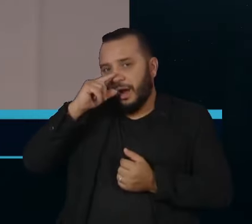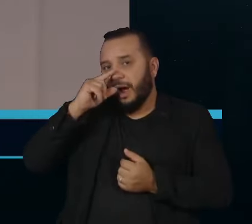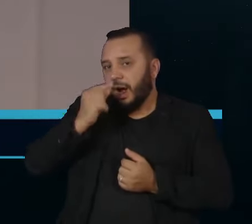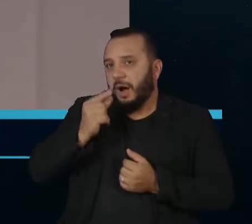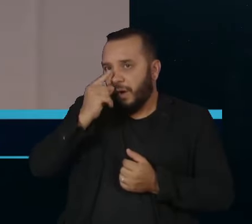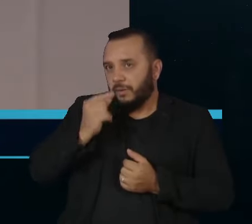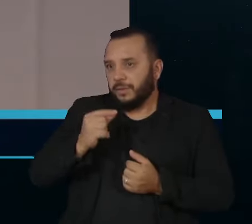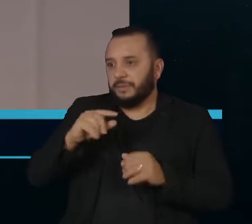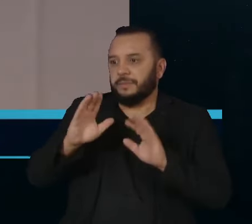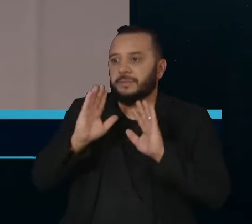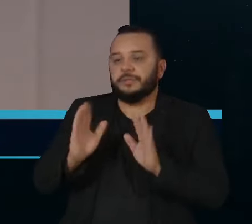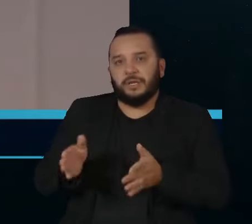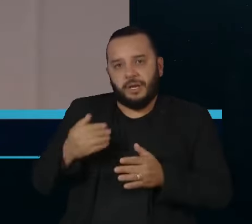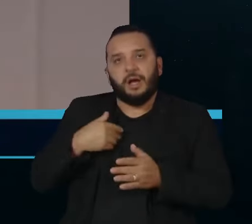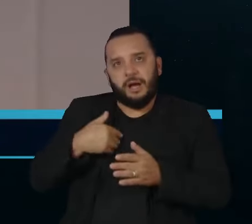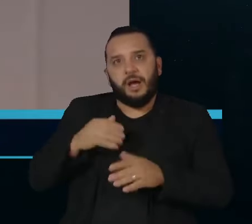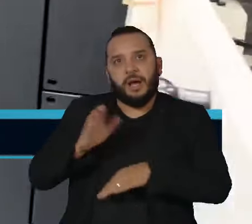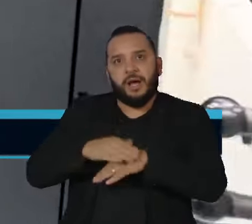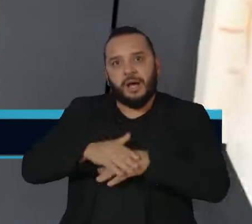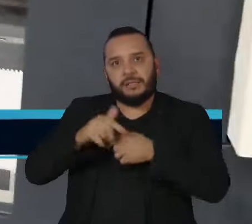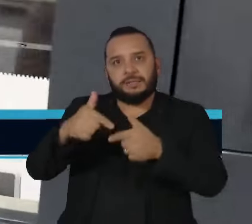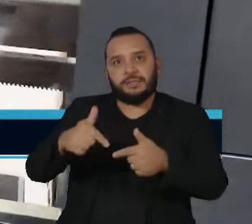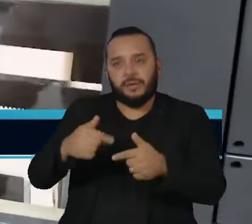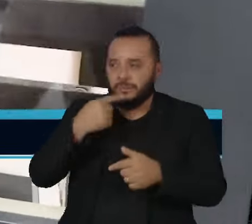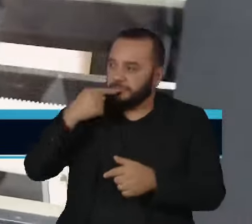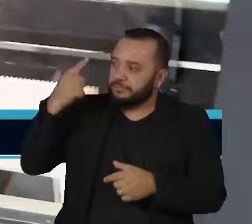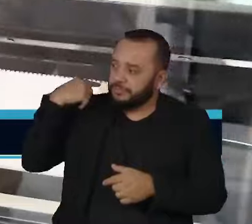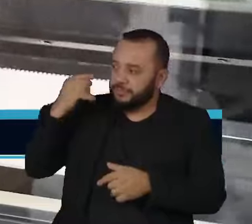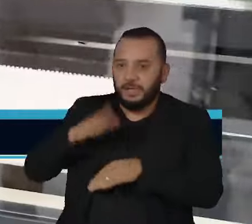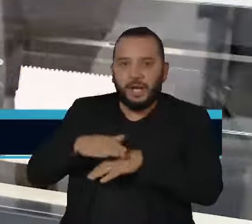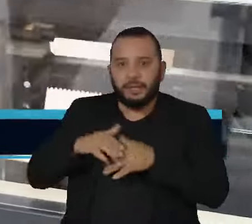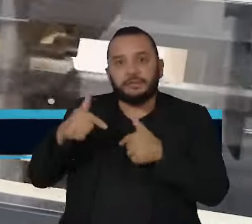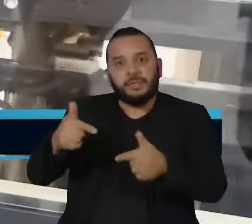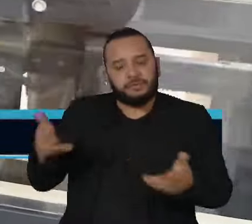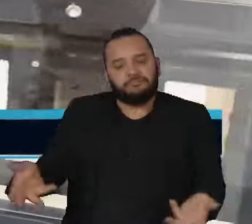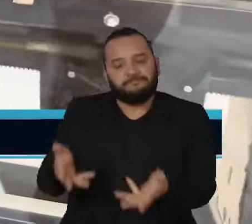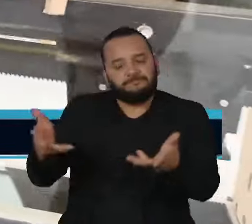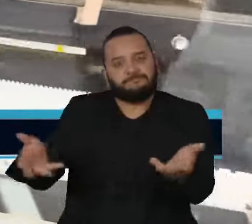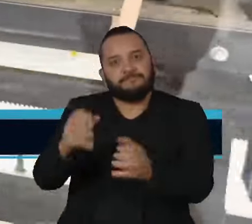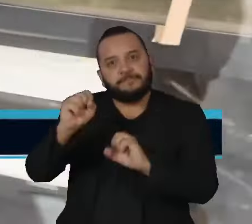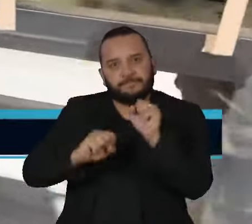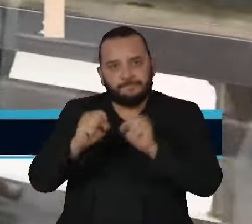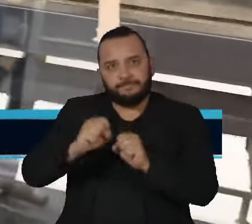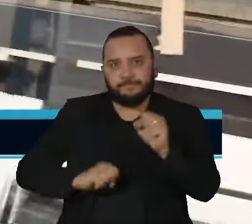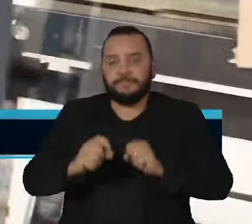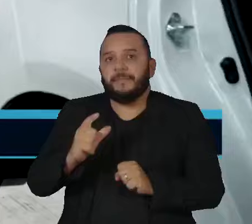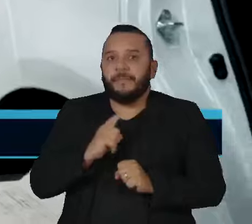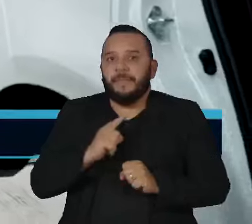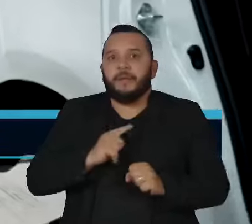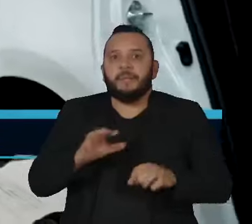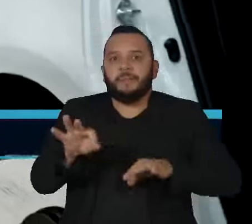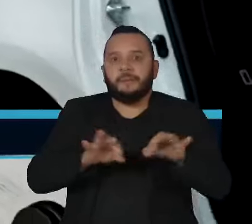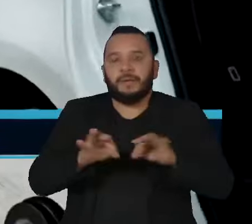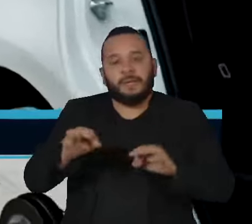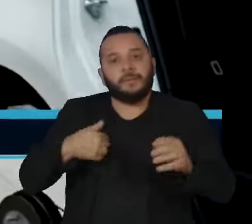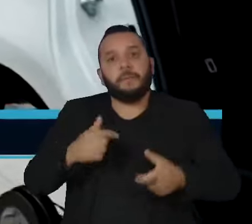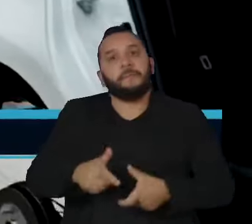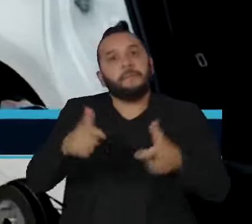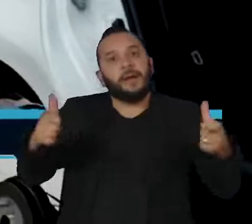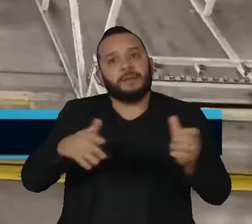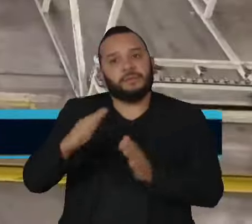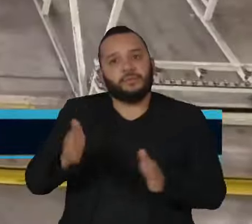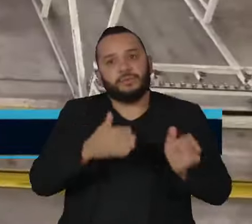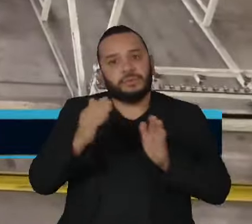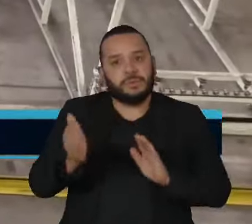listaram uma série de iniciativas recentes para impulsionar a indústria. Só com o plano Mais Produção, lançado há um ano e meio,